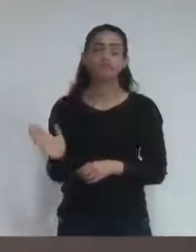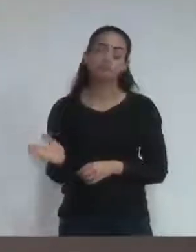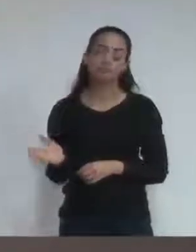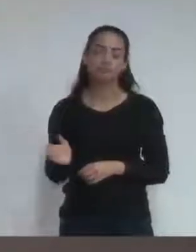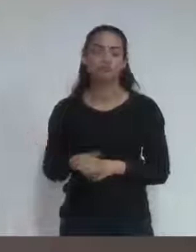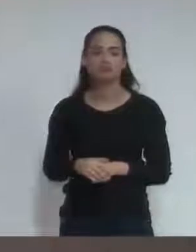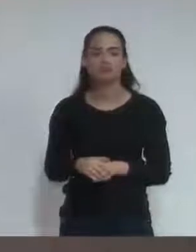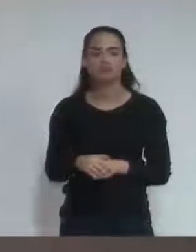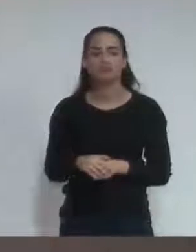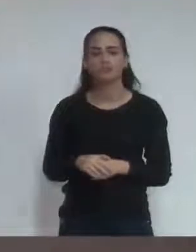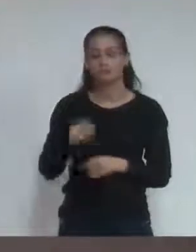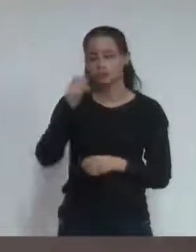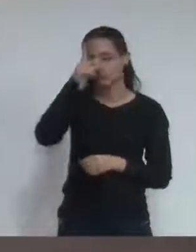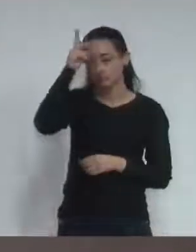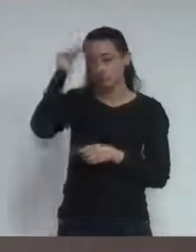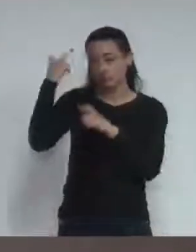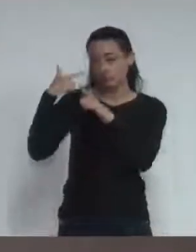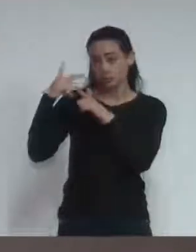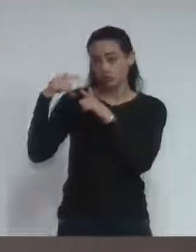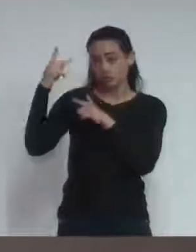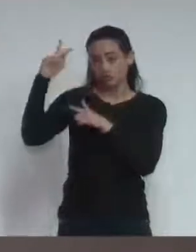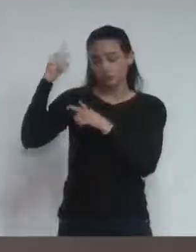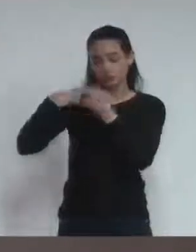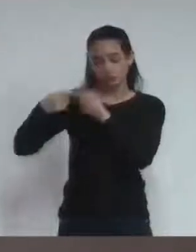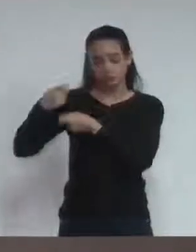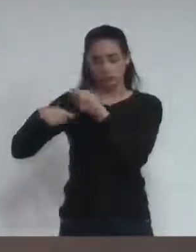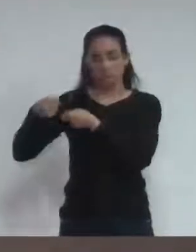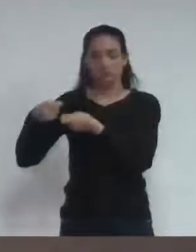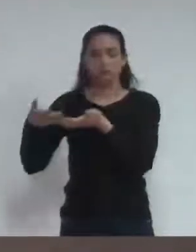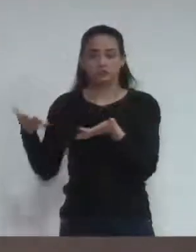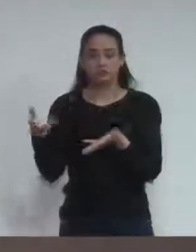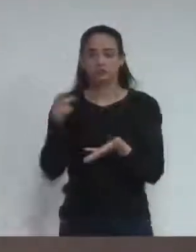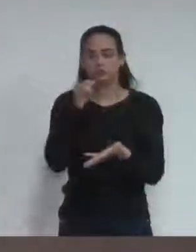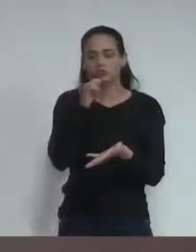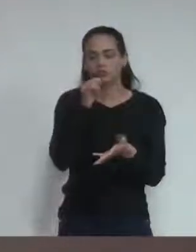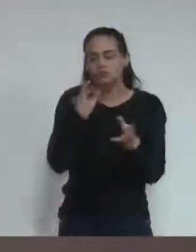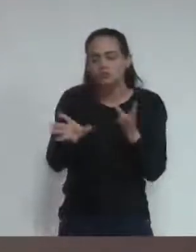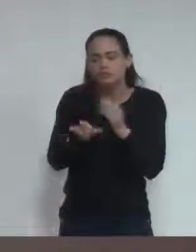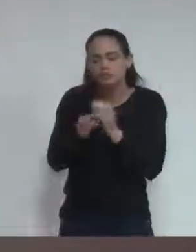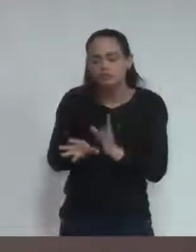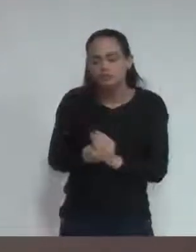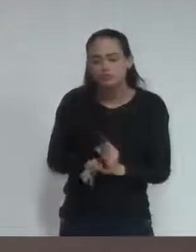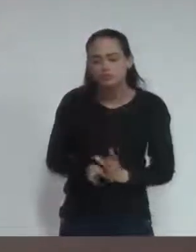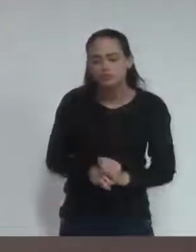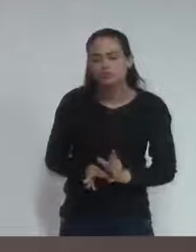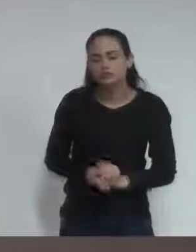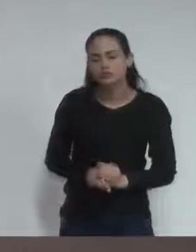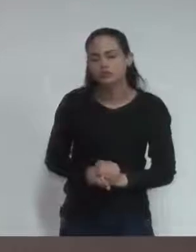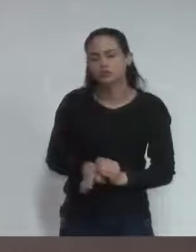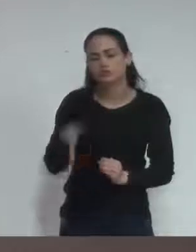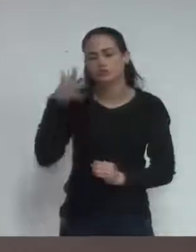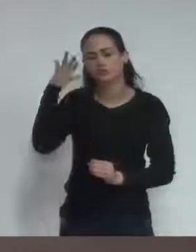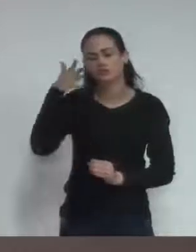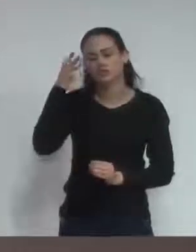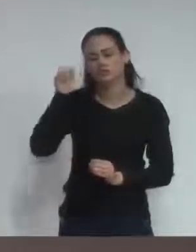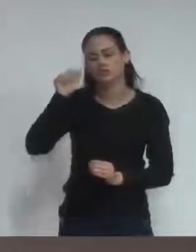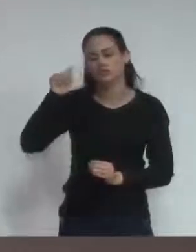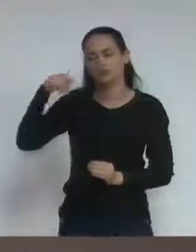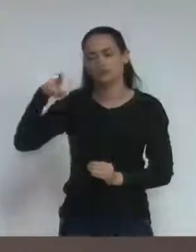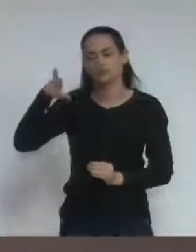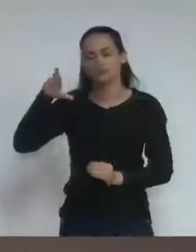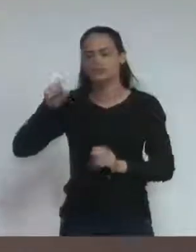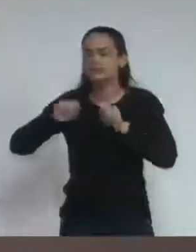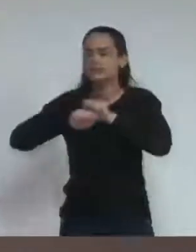gerindo a cidade de Vinhedo. Mas eu vou complementar alguns números que precisa deixar claro. Para o cidadão